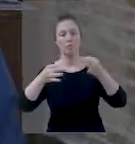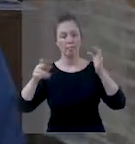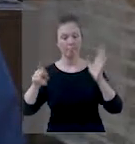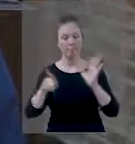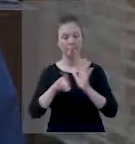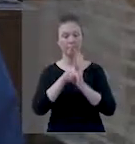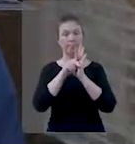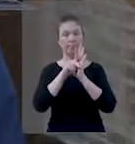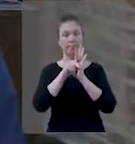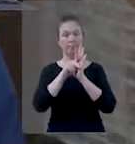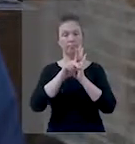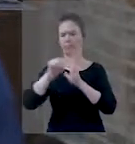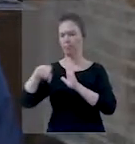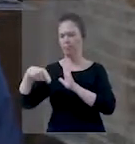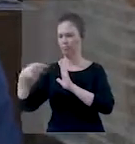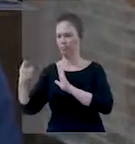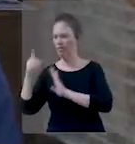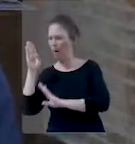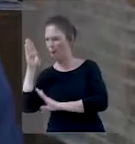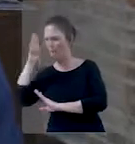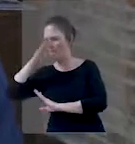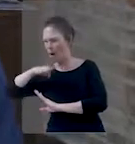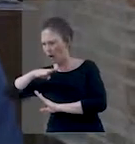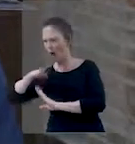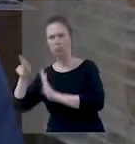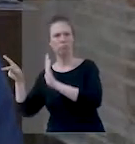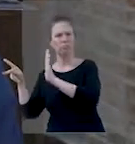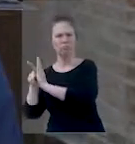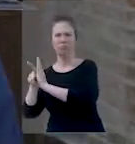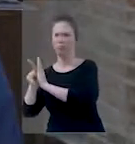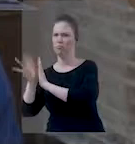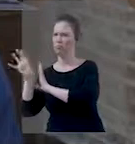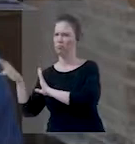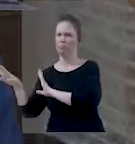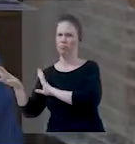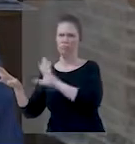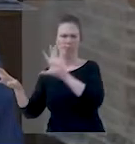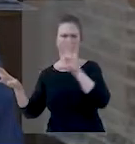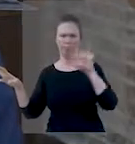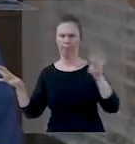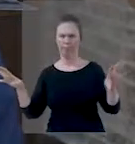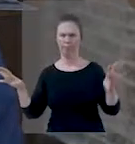justo ficará sobre ele, a perversidade do perverso cairá sobre este.